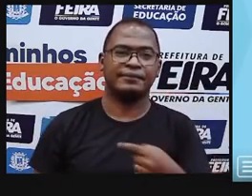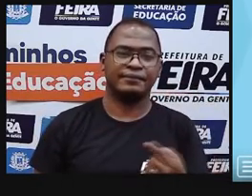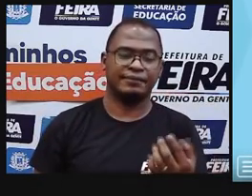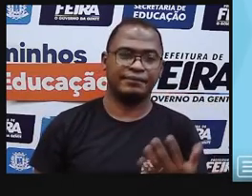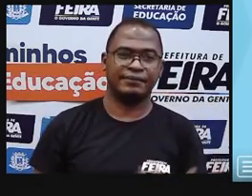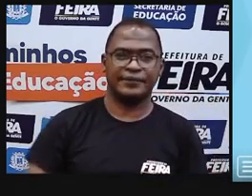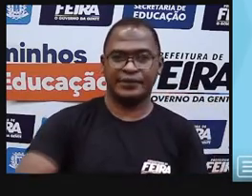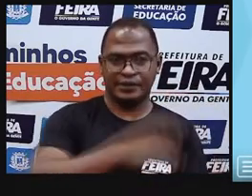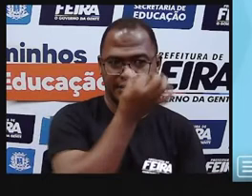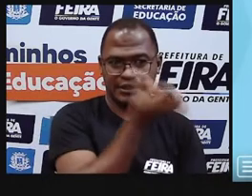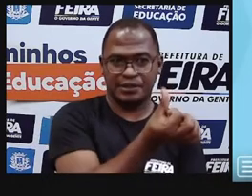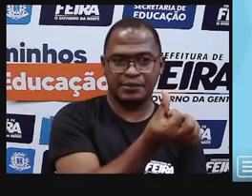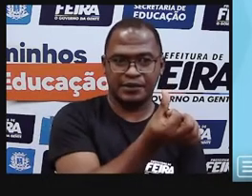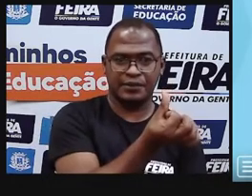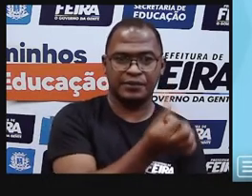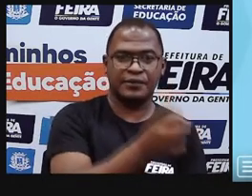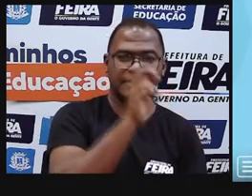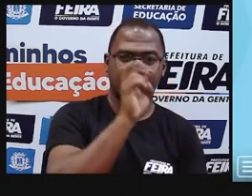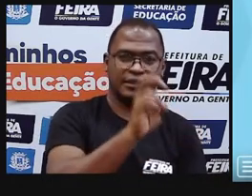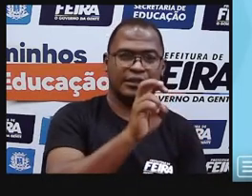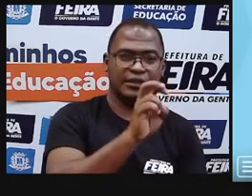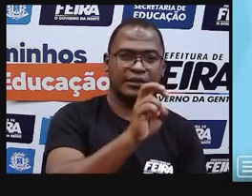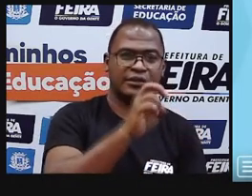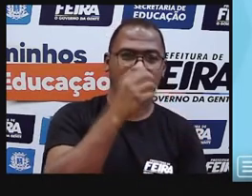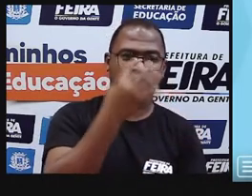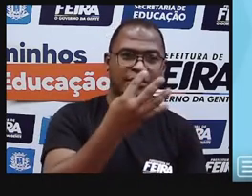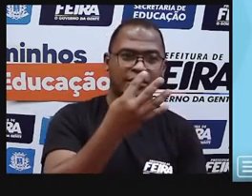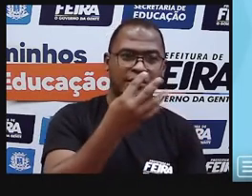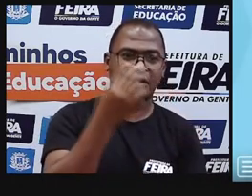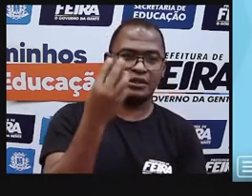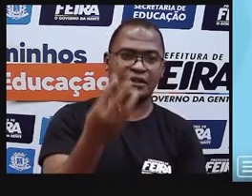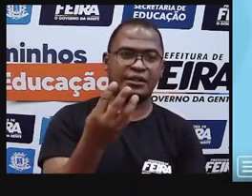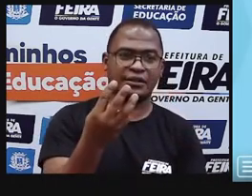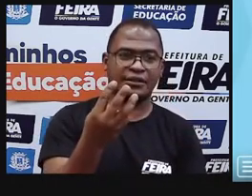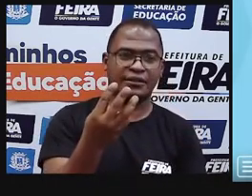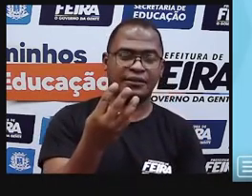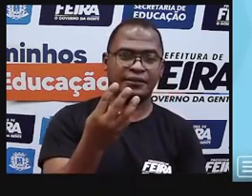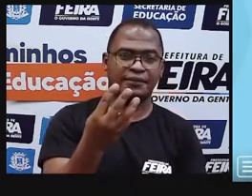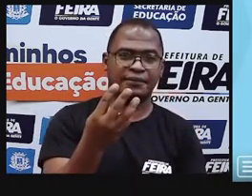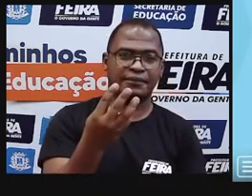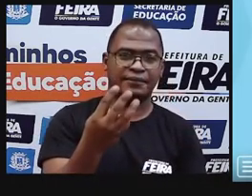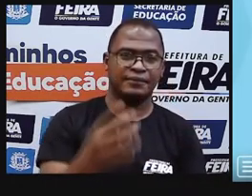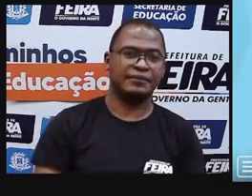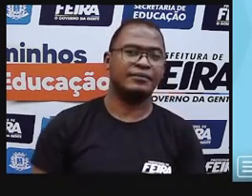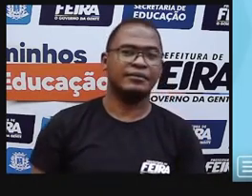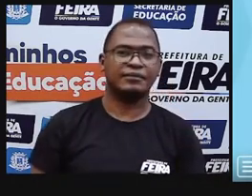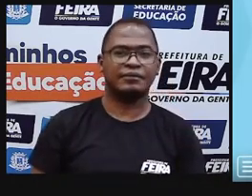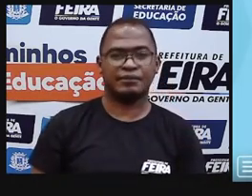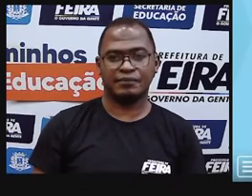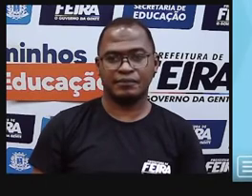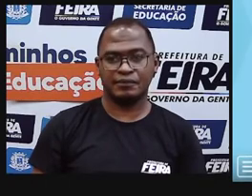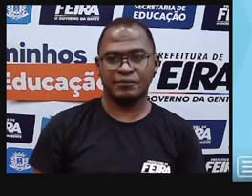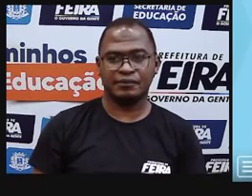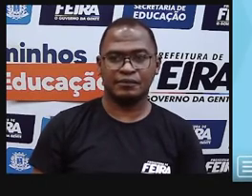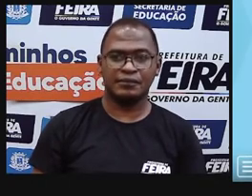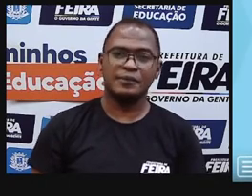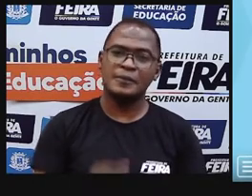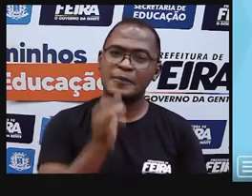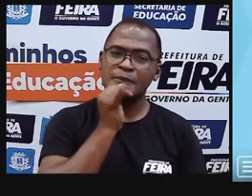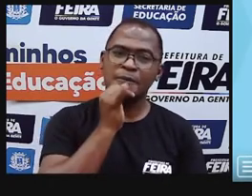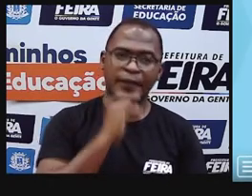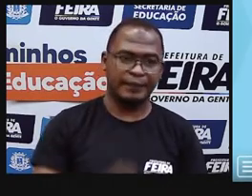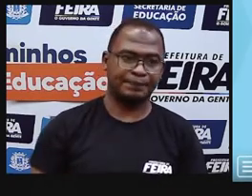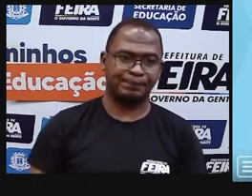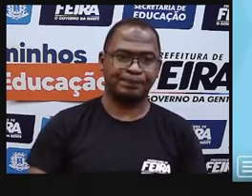.543. Ele tem duas dezenas, mais cinco unidades, o